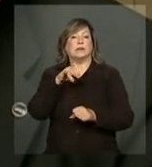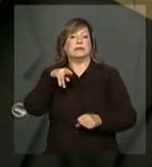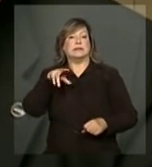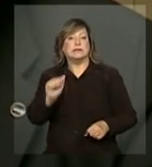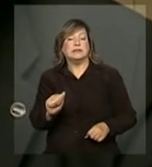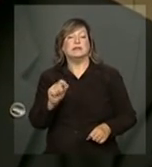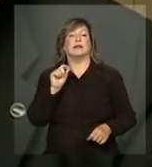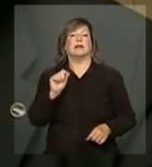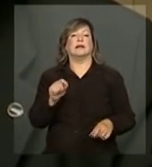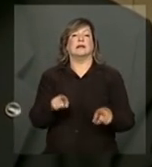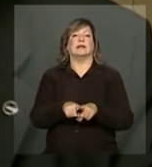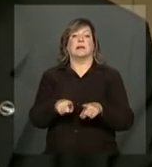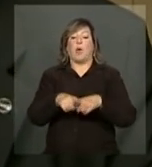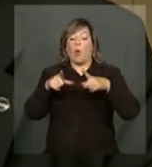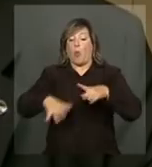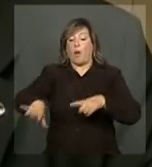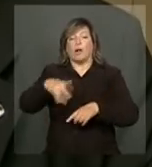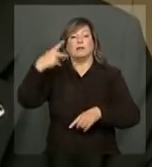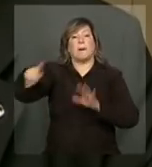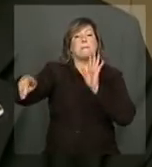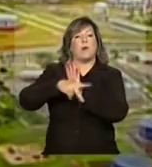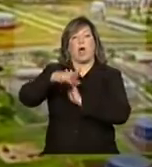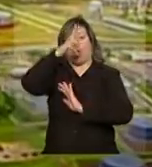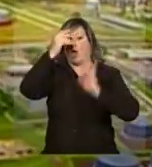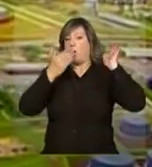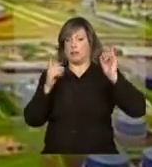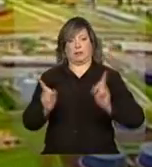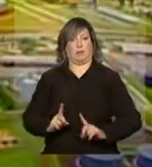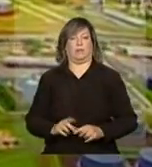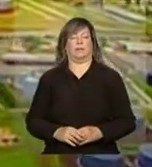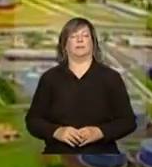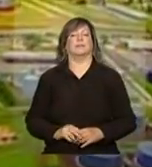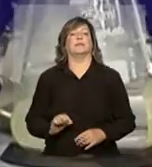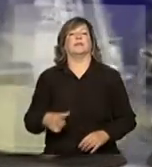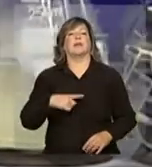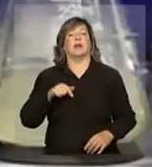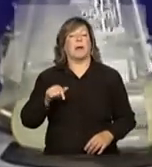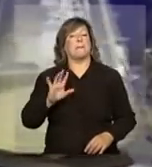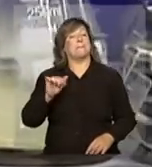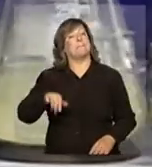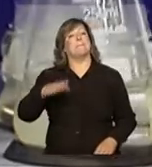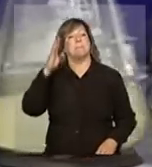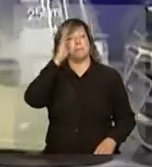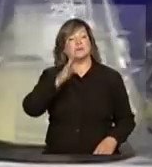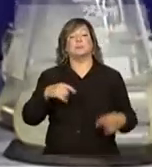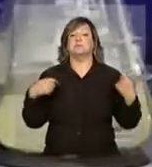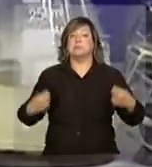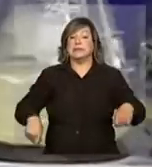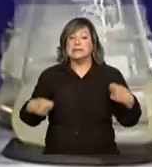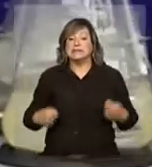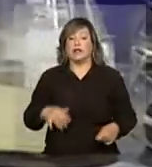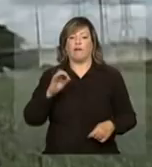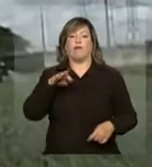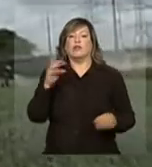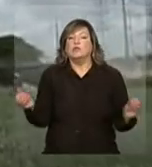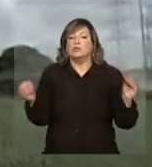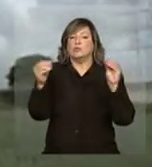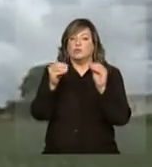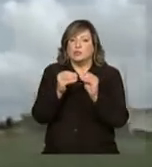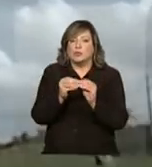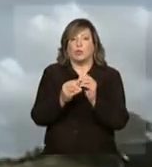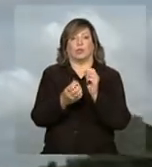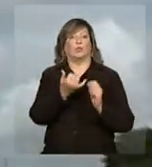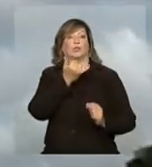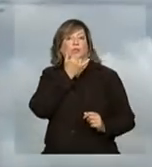e terras indígenas demarcadas. Mas o país precisa de fontes complementares para garantir a produção de